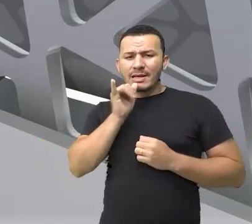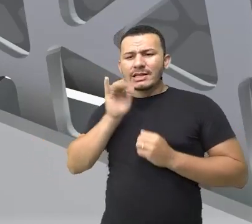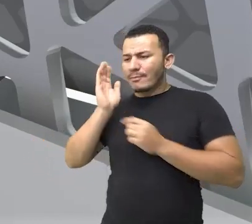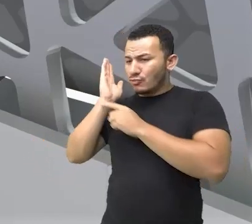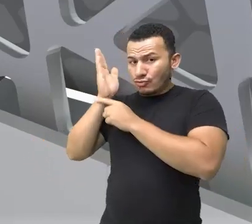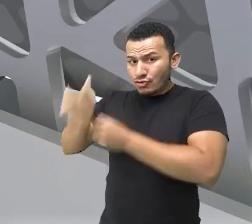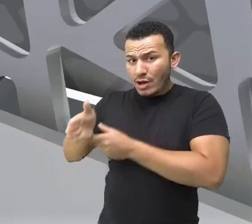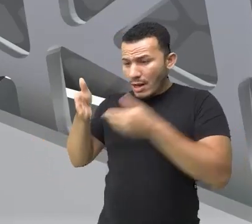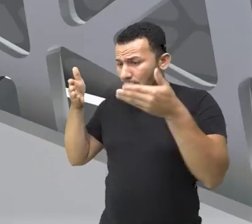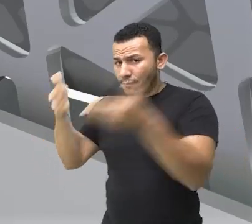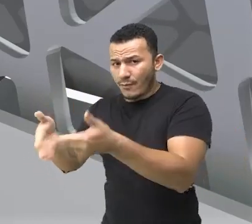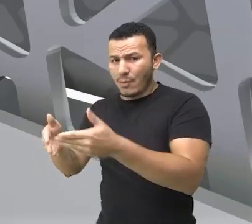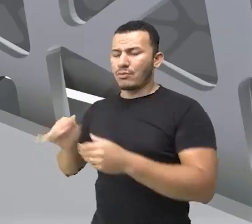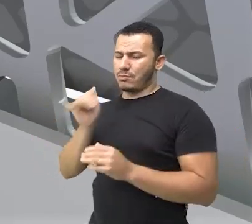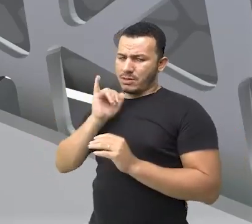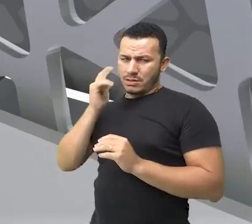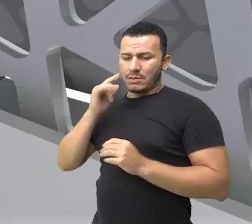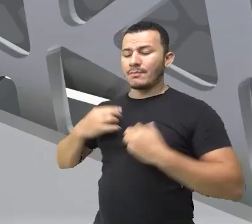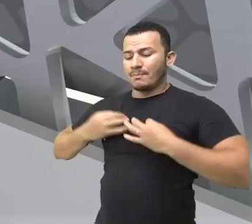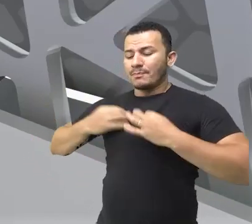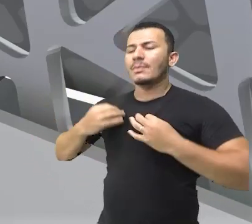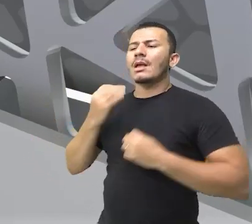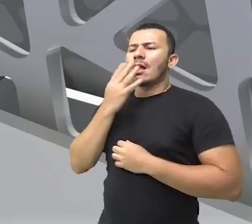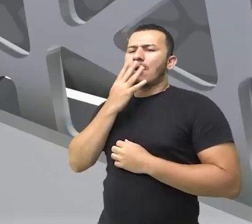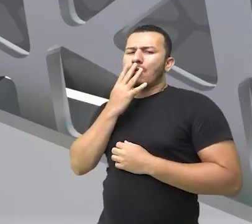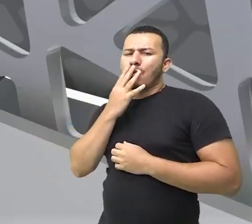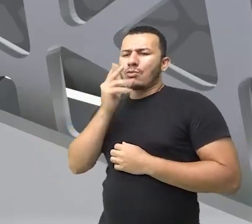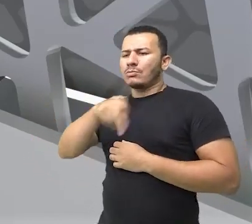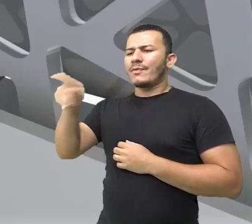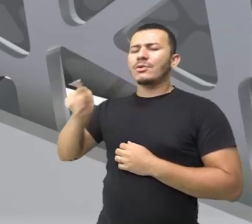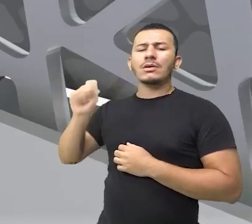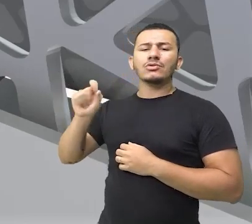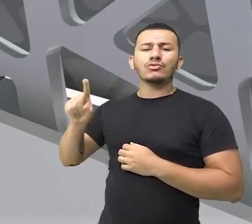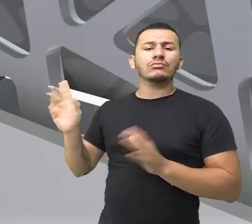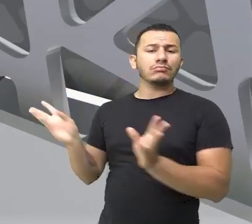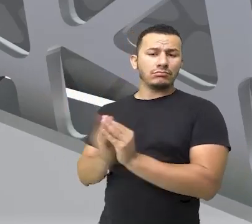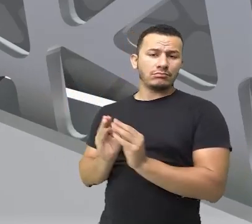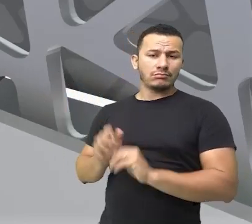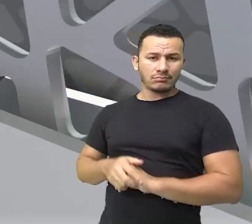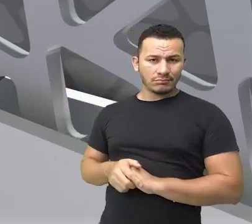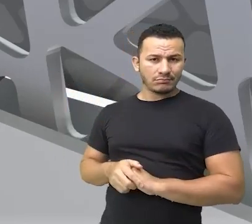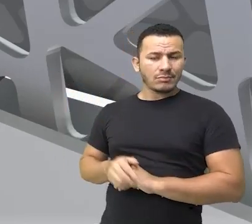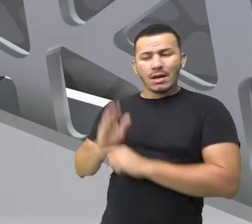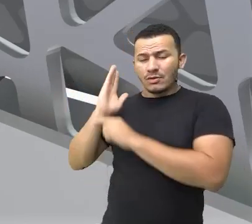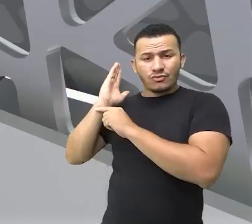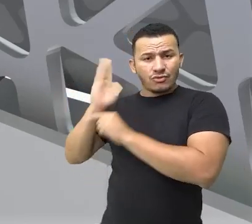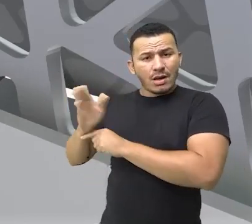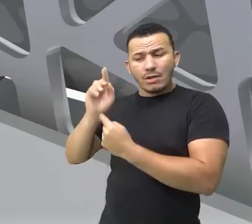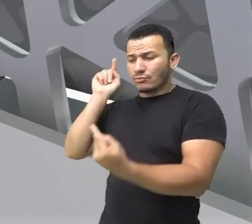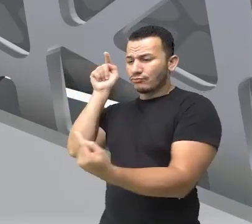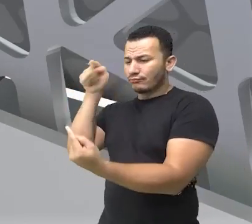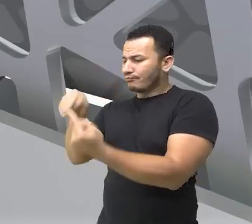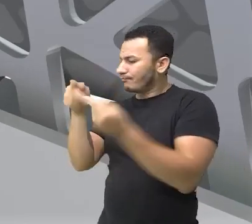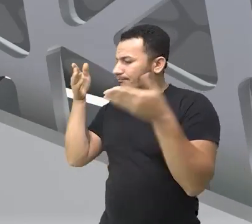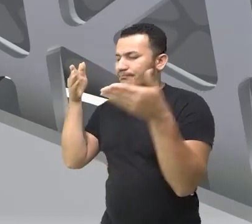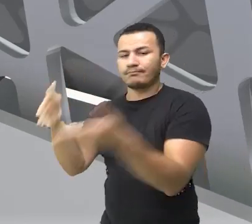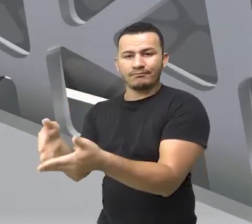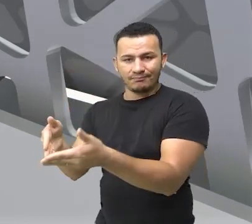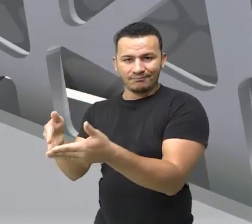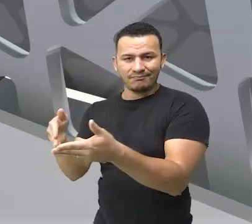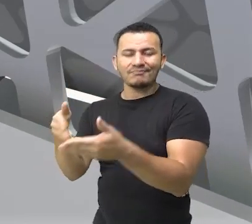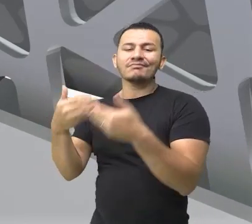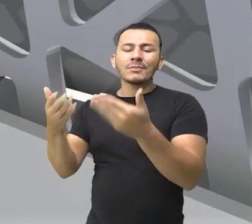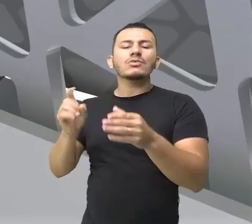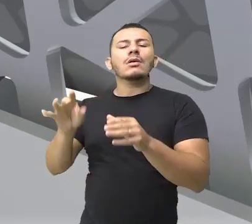poderia dizer, a cor, ou seja, a blusa do professor é azul. Pronto, pontuei a cor. Aí eu estou sendo mais objetivo,